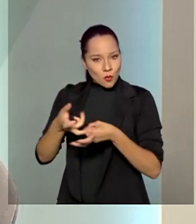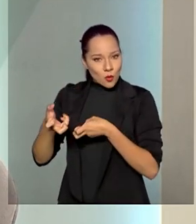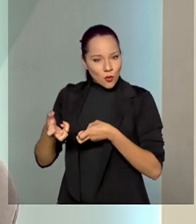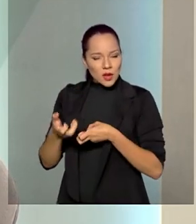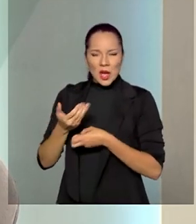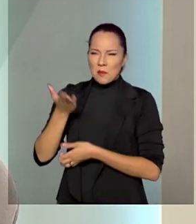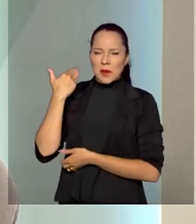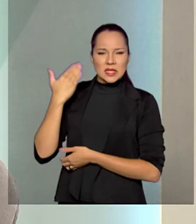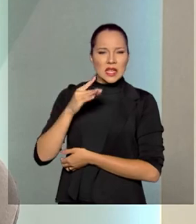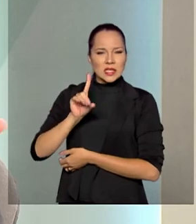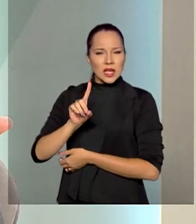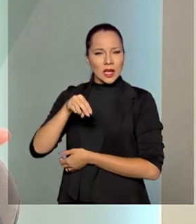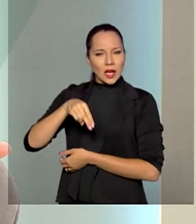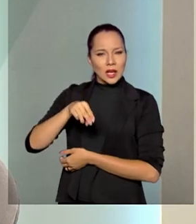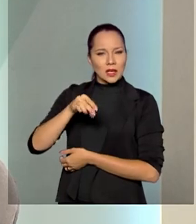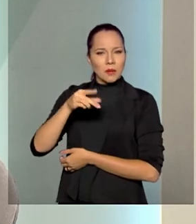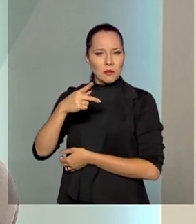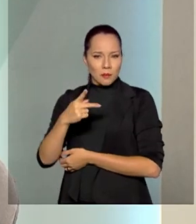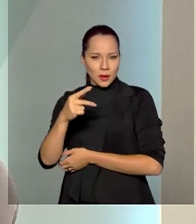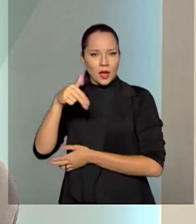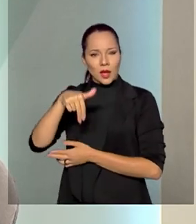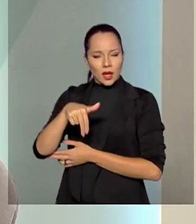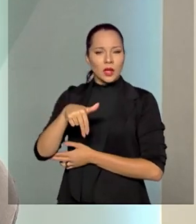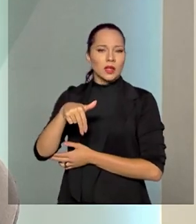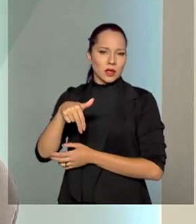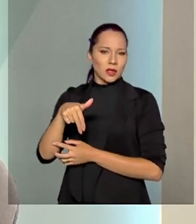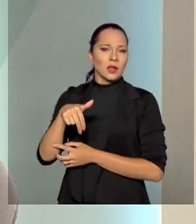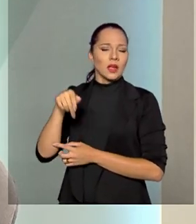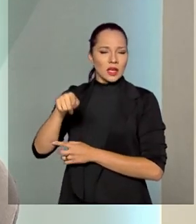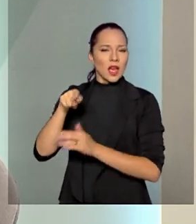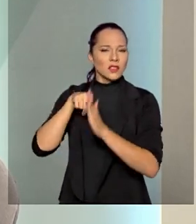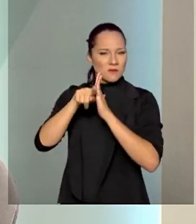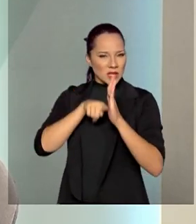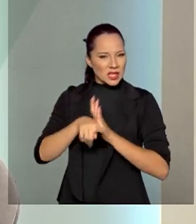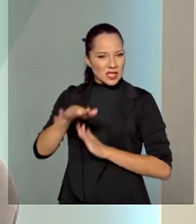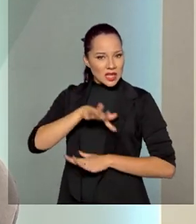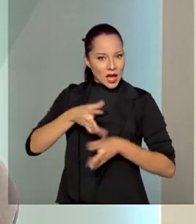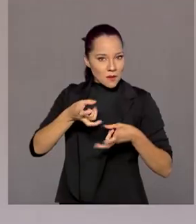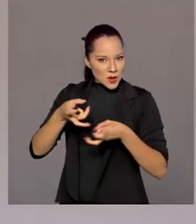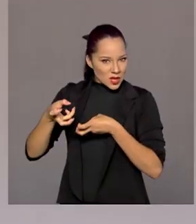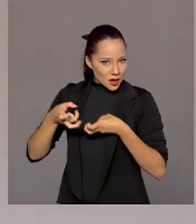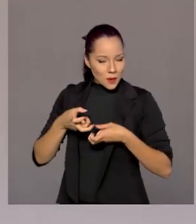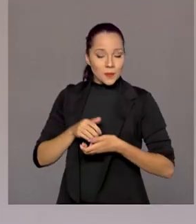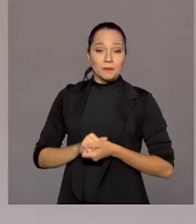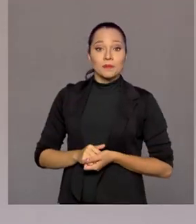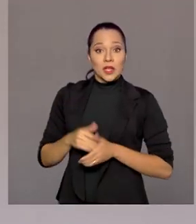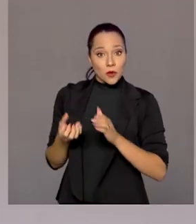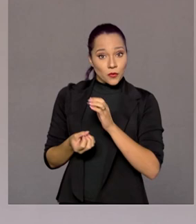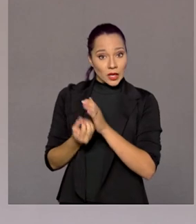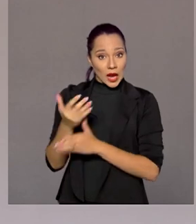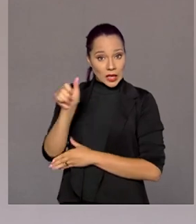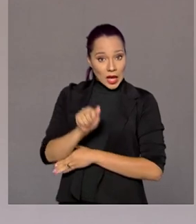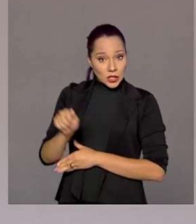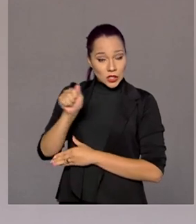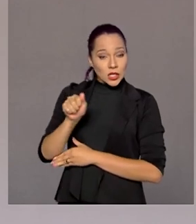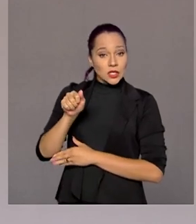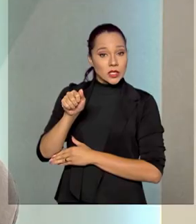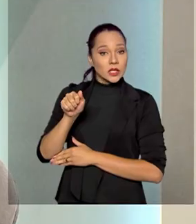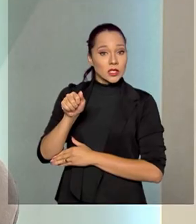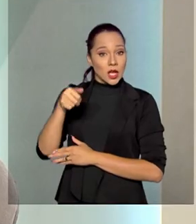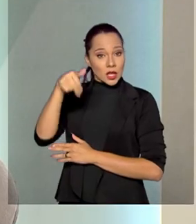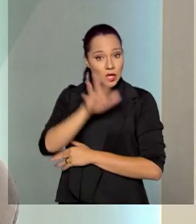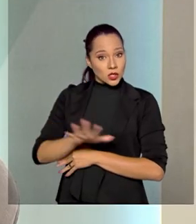DNPM, Departamento Nacional de Pesquisa Mineral. Então foi criada a Agência Nacional de Mineração,